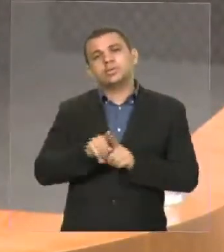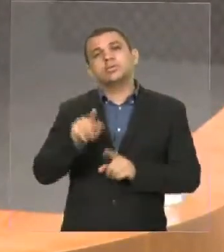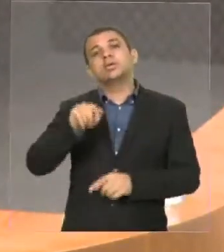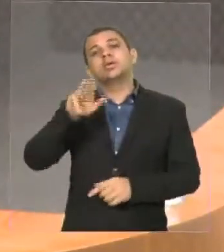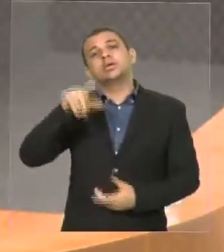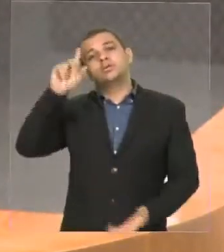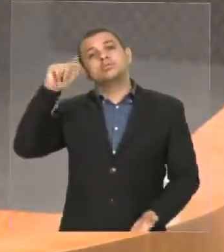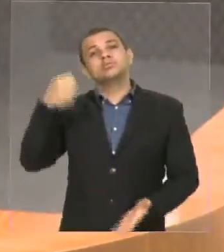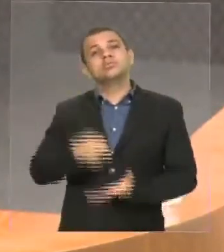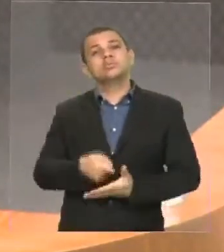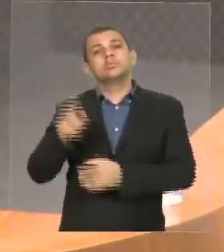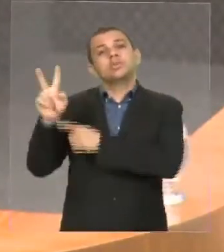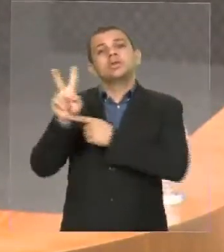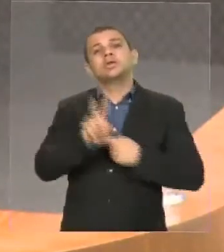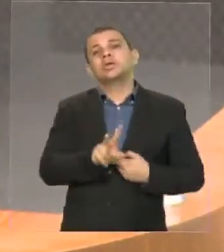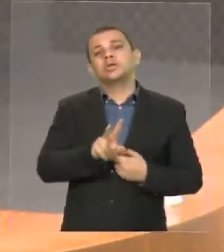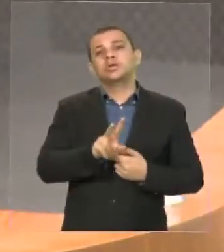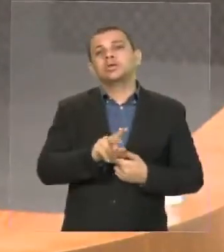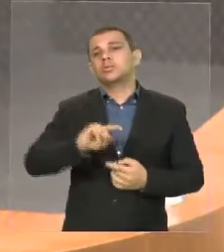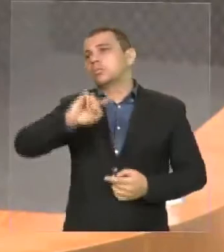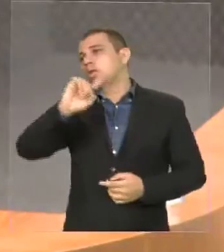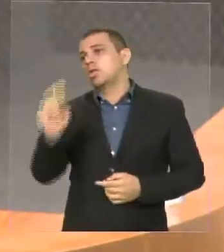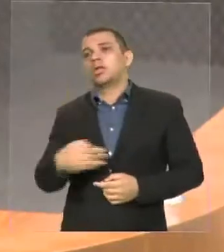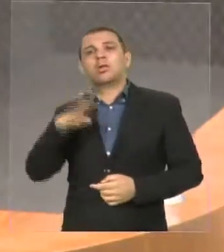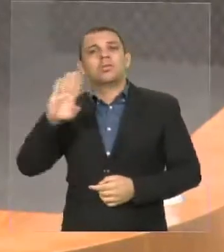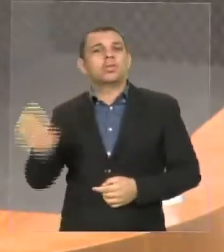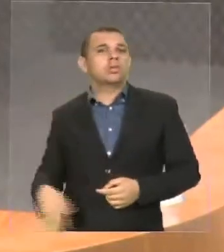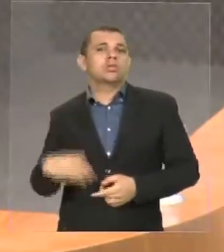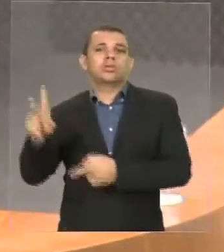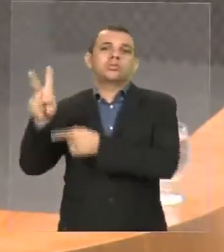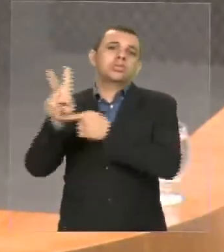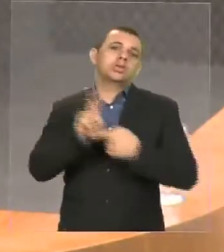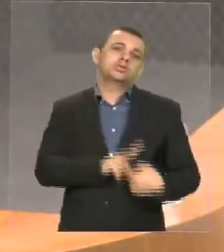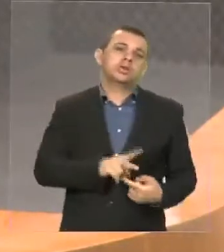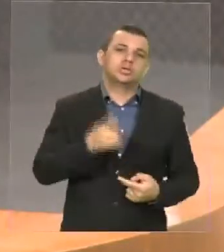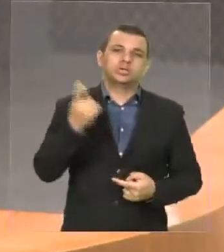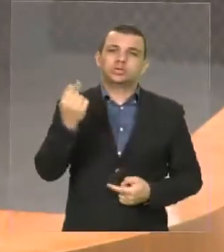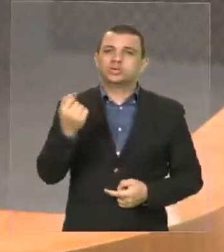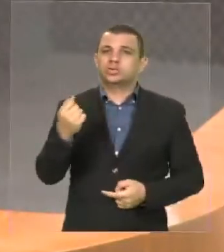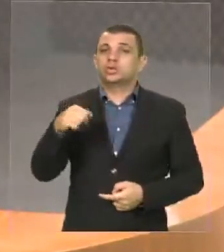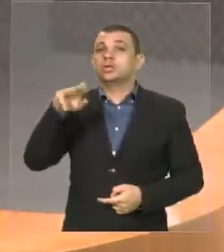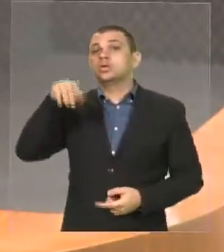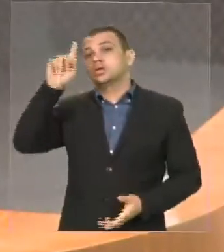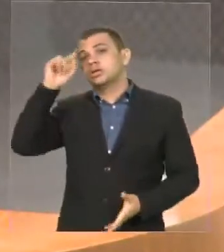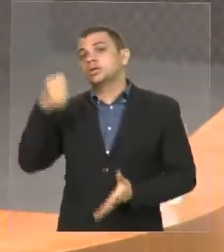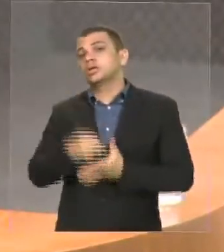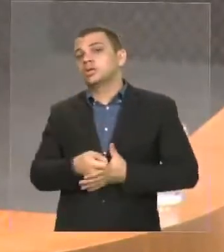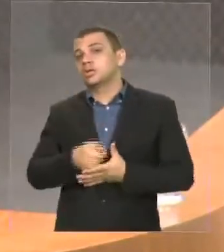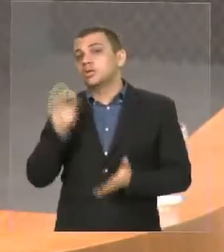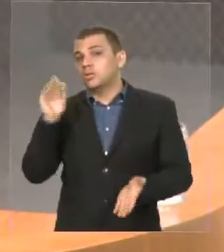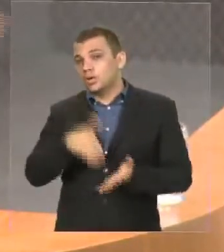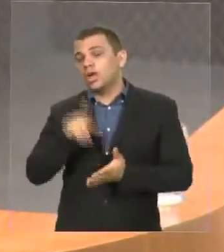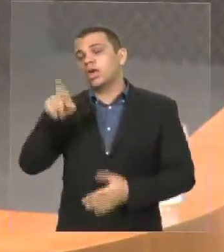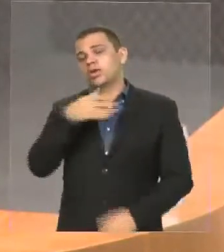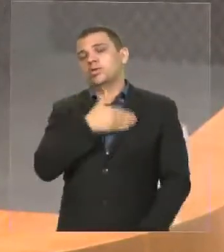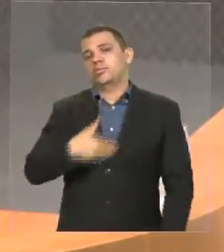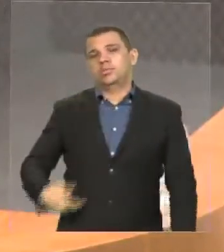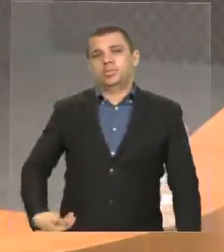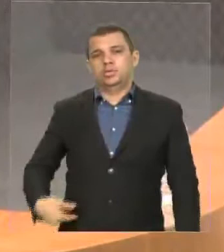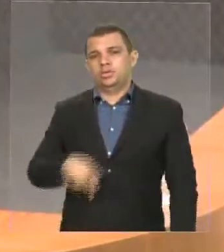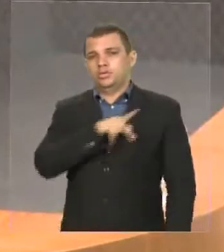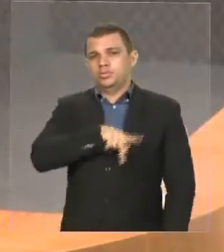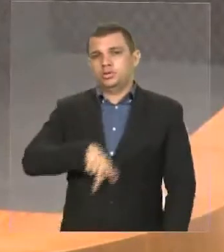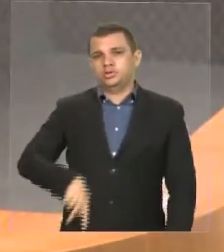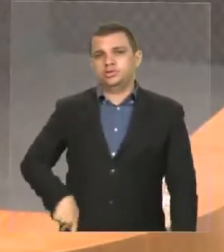nesses empréstimos milionários do BNDES, nesses empréstimos milionários da Caixa, sempre é o presidente da República, deputado